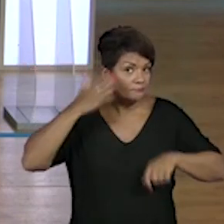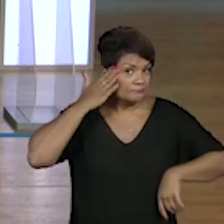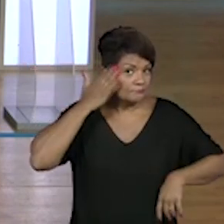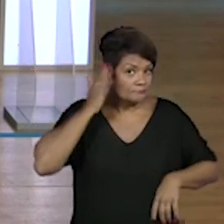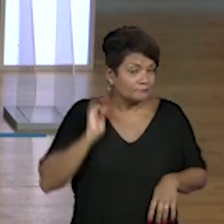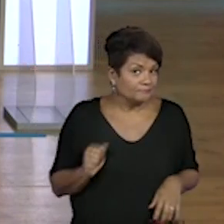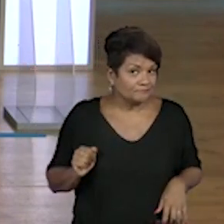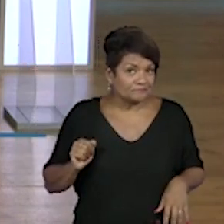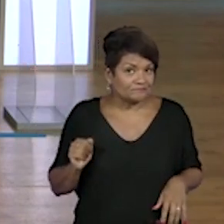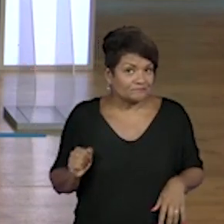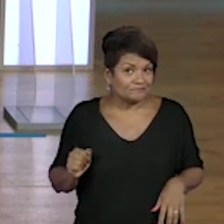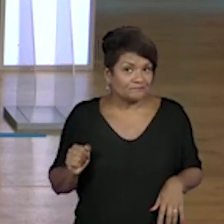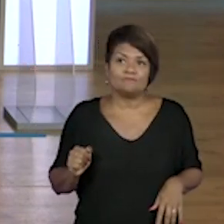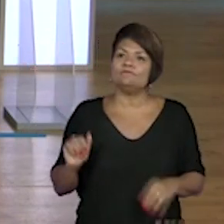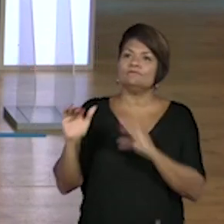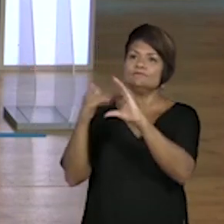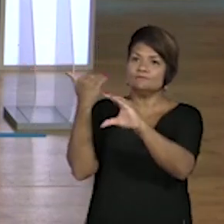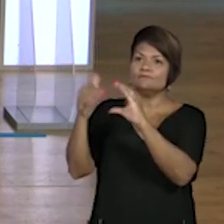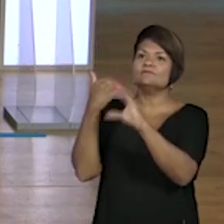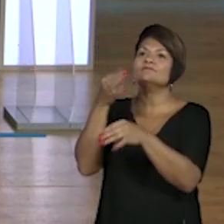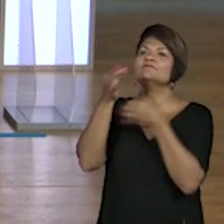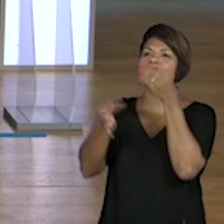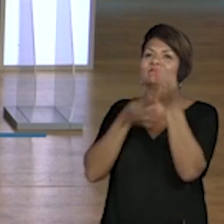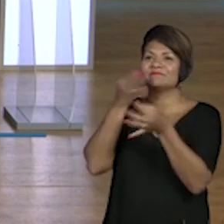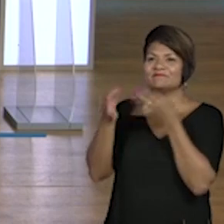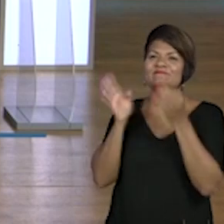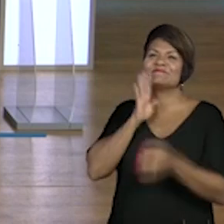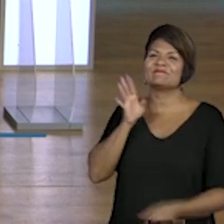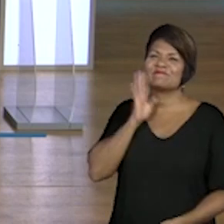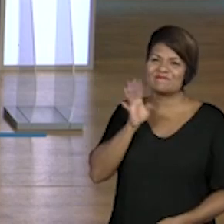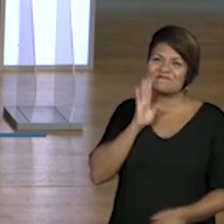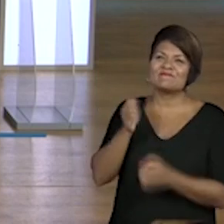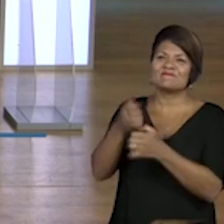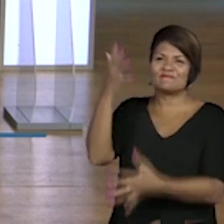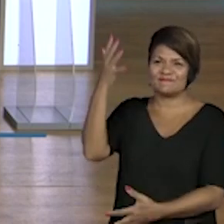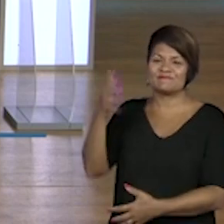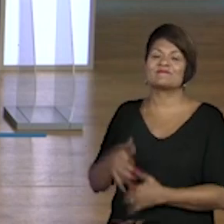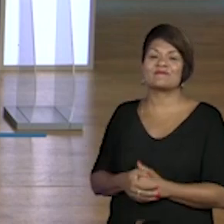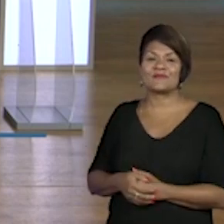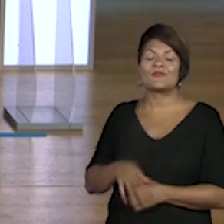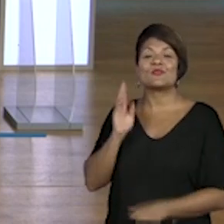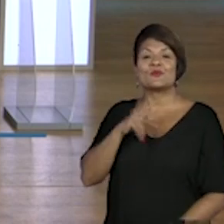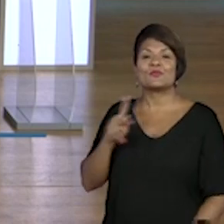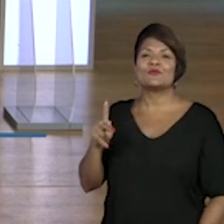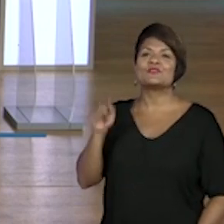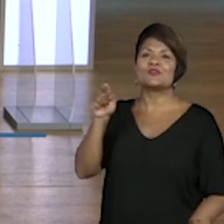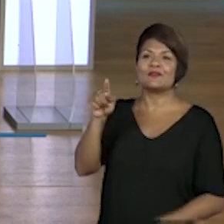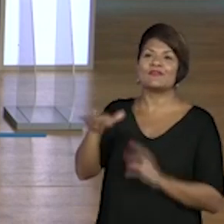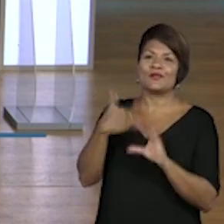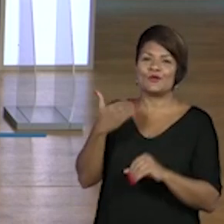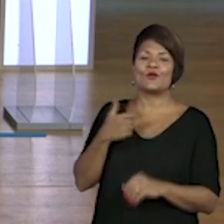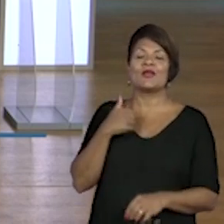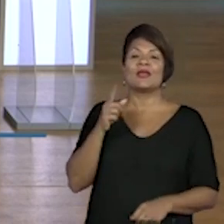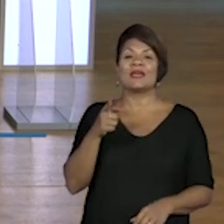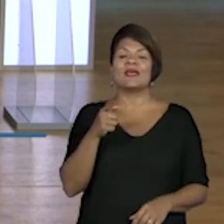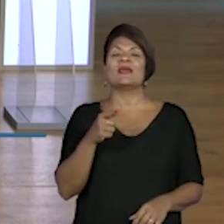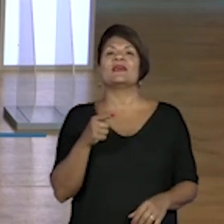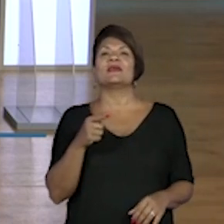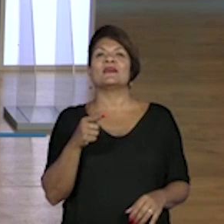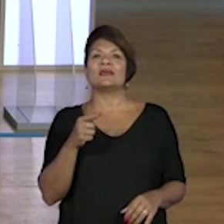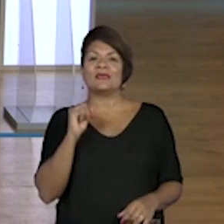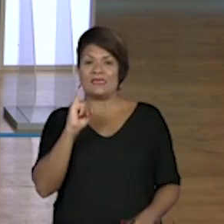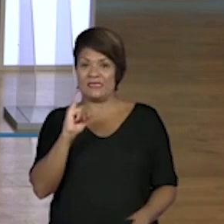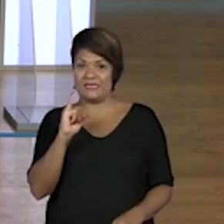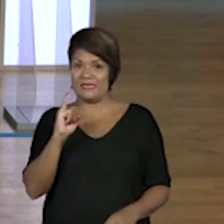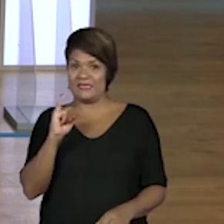Tem bastante gente comentando. Muito legal ter os comentários de vocês. É, a professora Alinda falou. A imigração é um movimento de chegada de